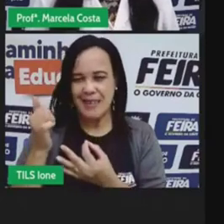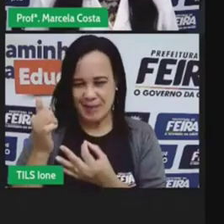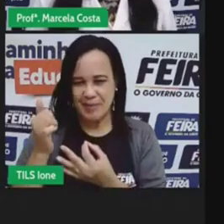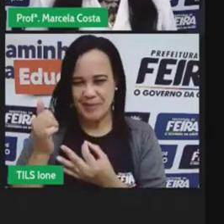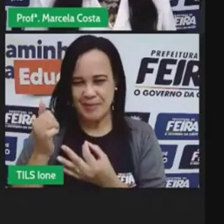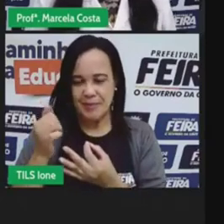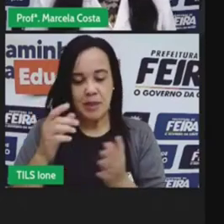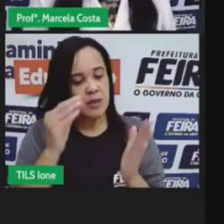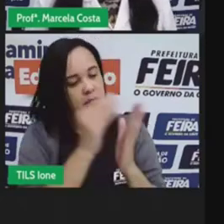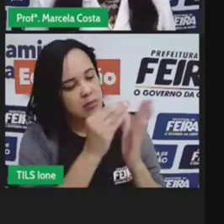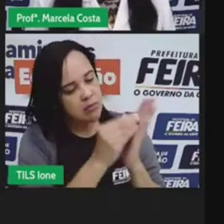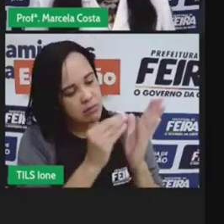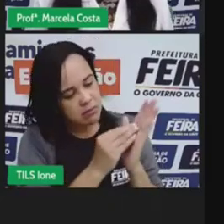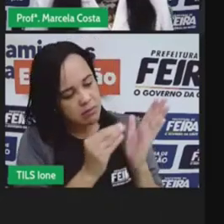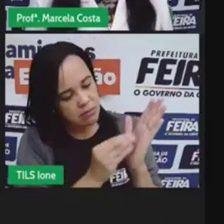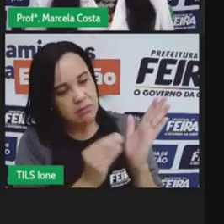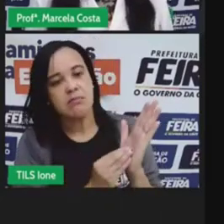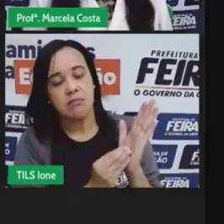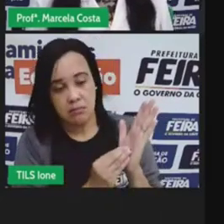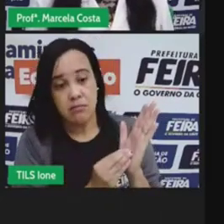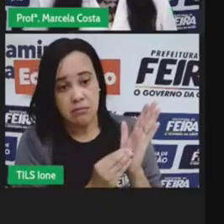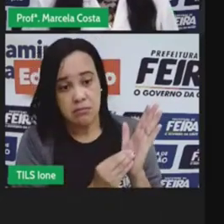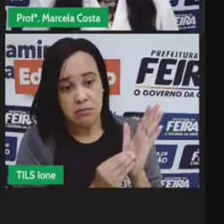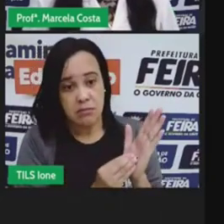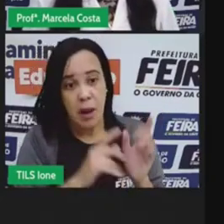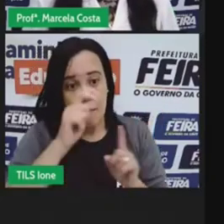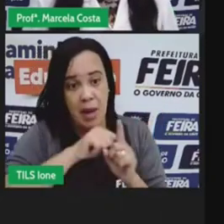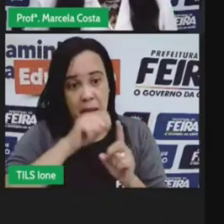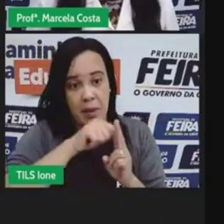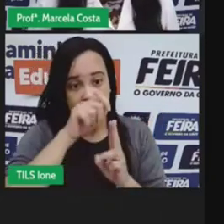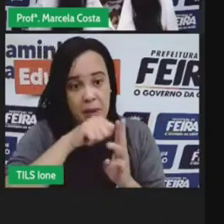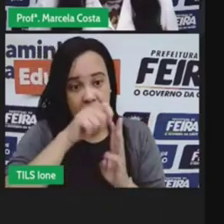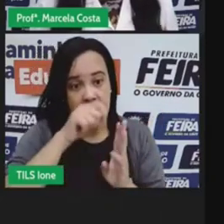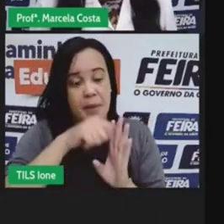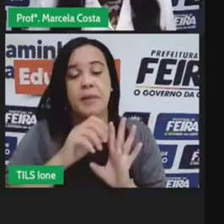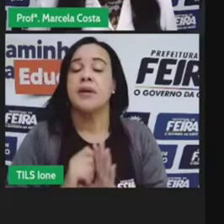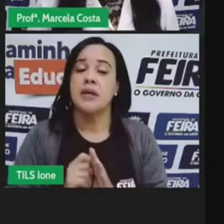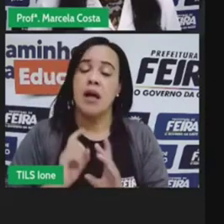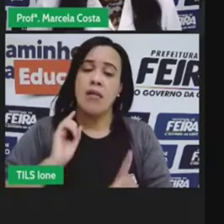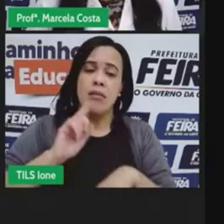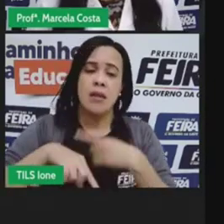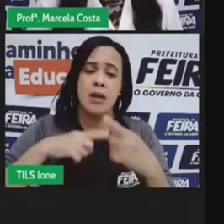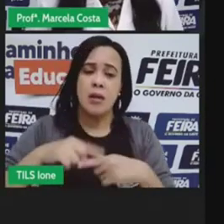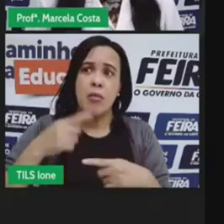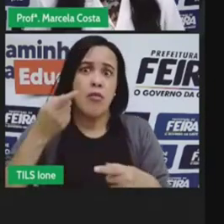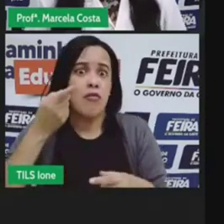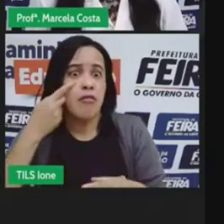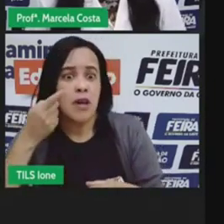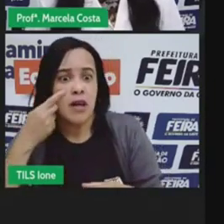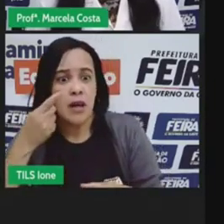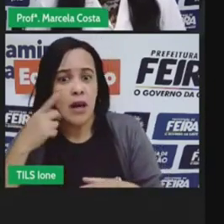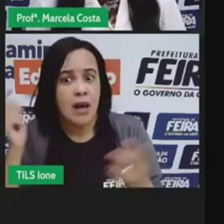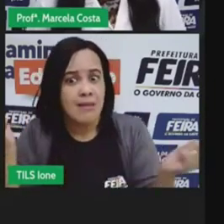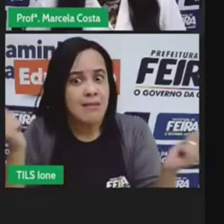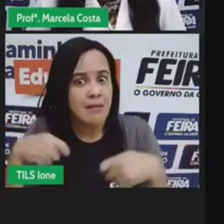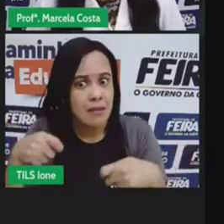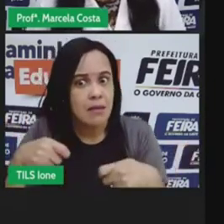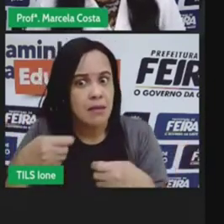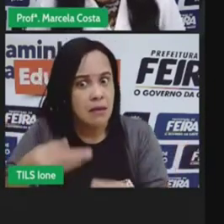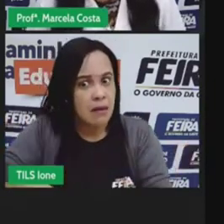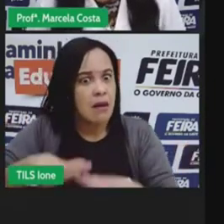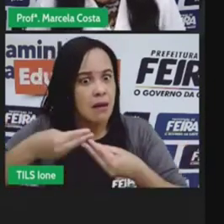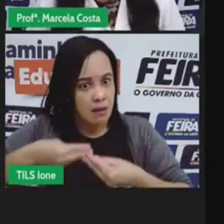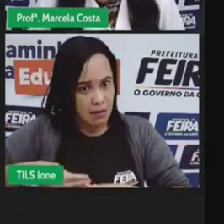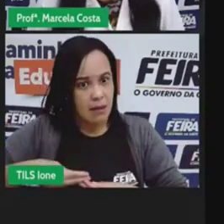anotando aí os custos que vocês têm todo mês para poder fazer um planejamento das coisas que vocês